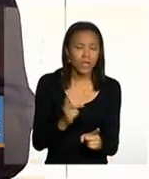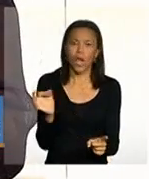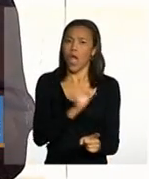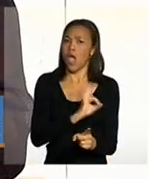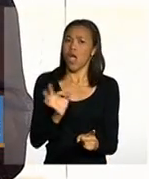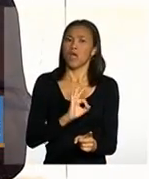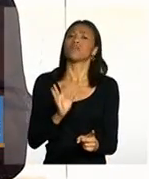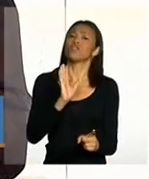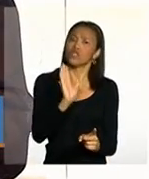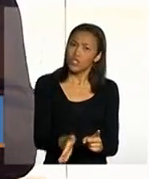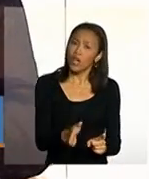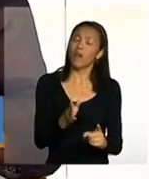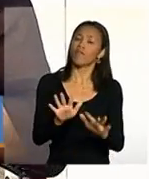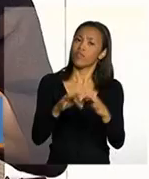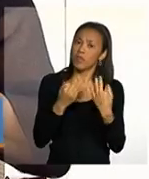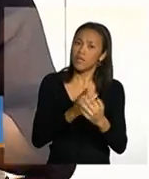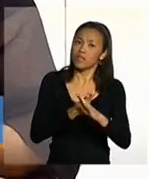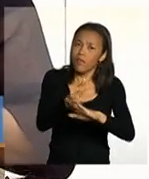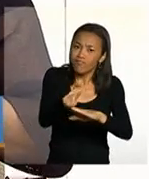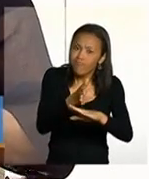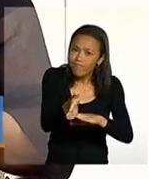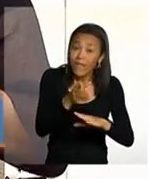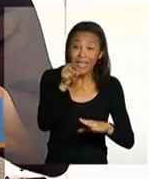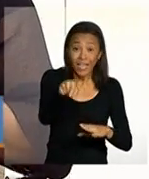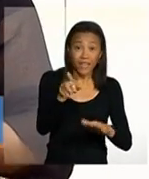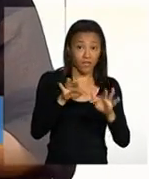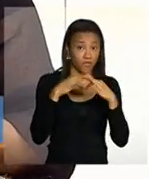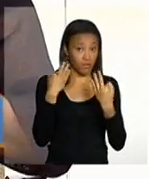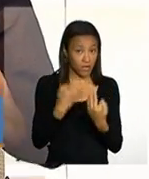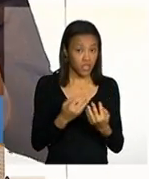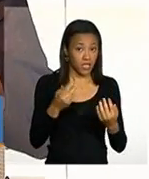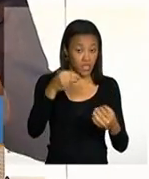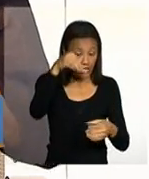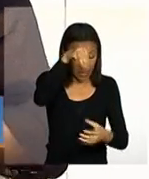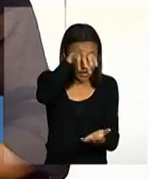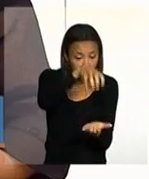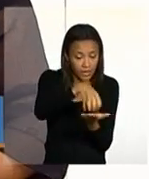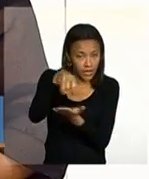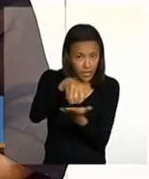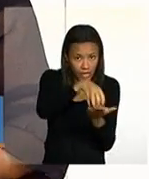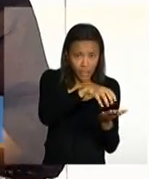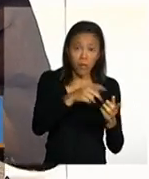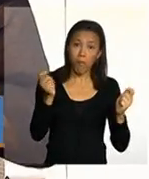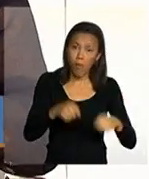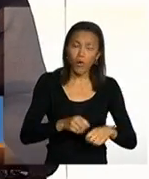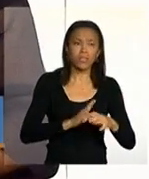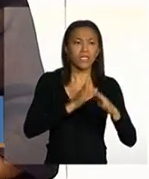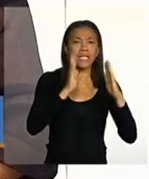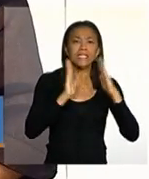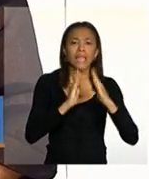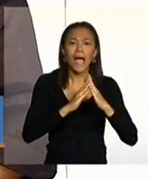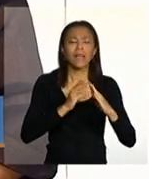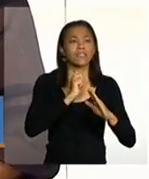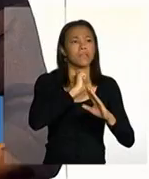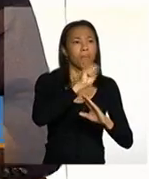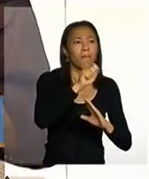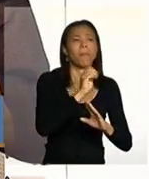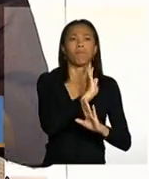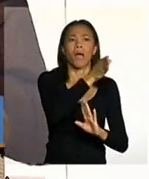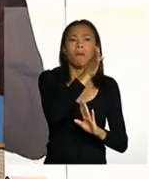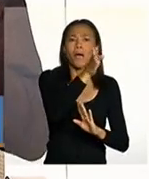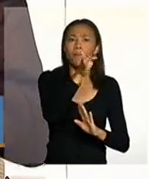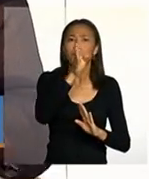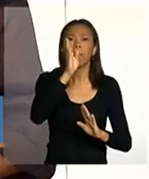em acompanhamento pela unidade que elas desenvolvam ações de busca ativa que encontrem essas famílias